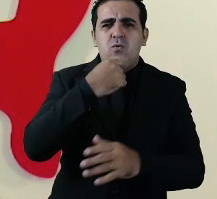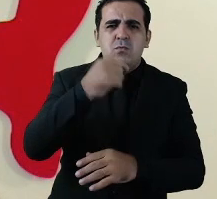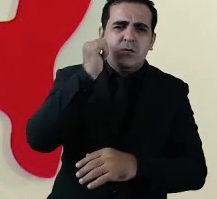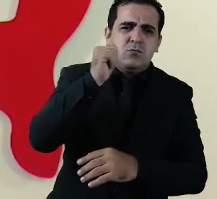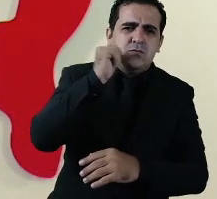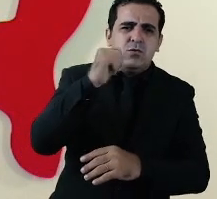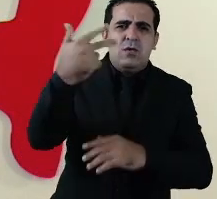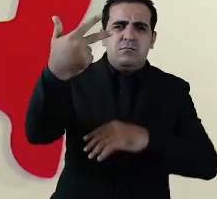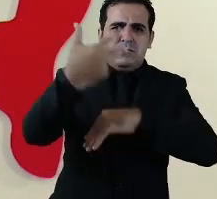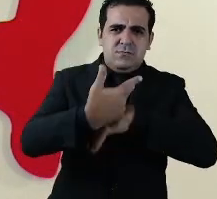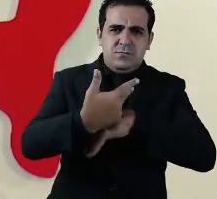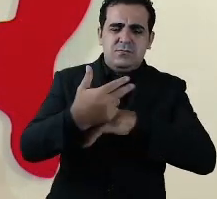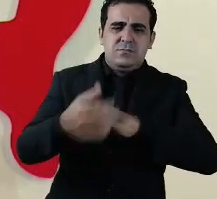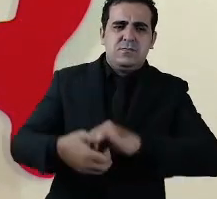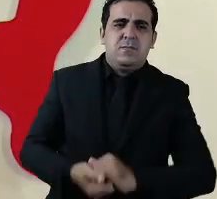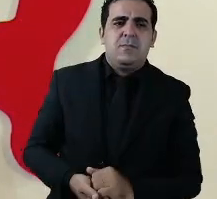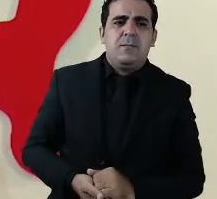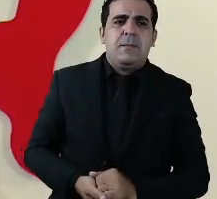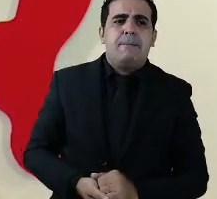profissionais de imprensa.